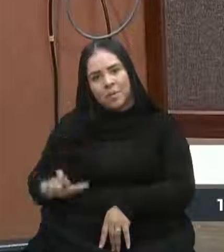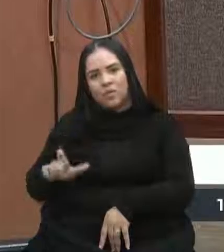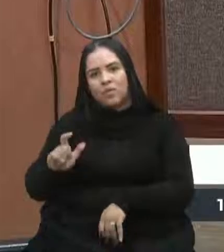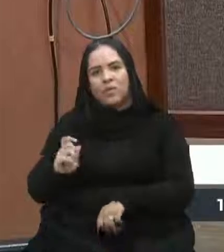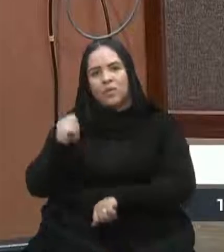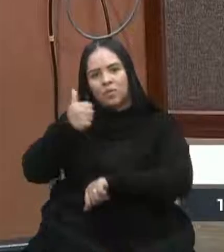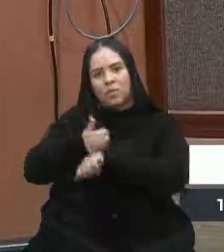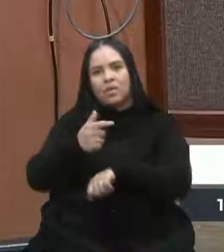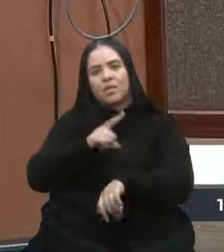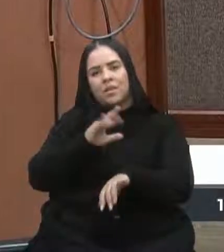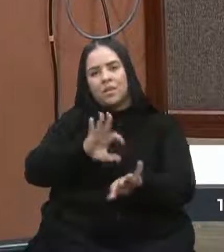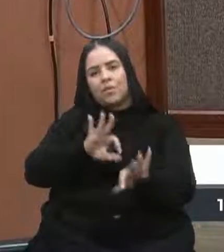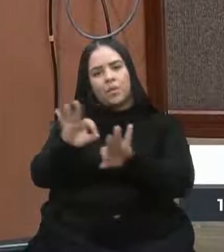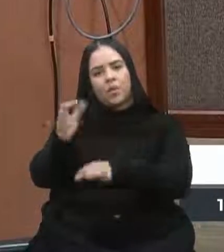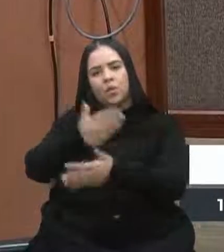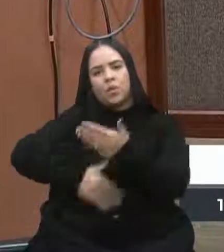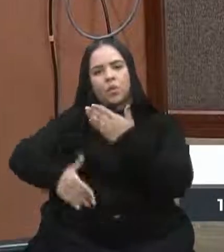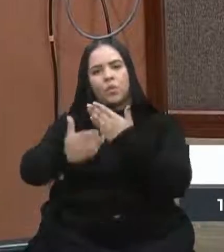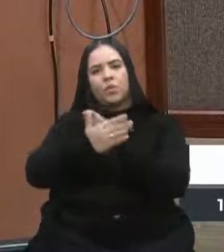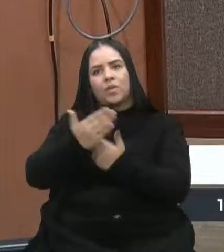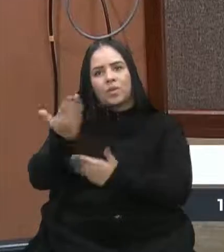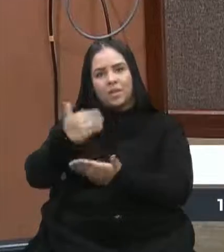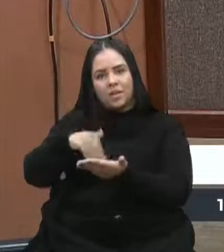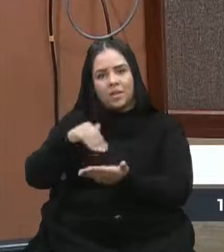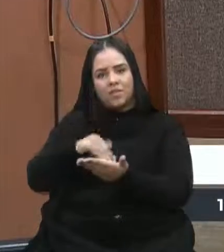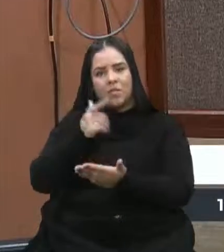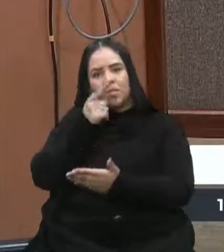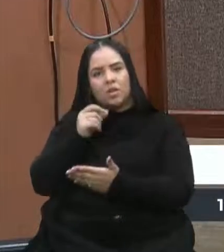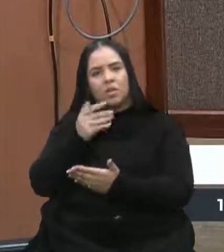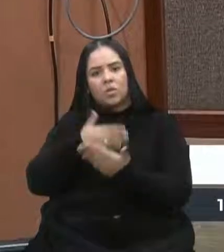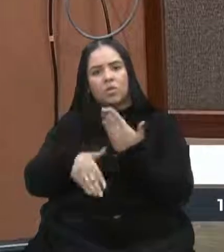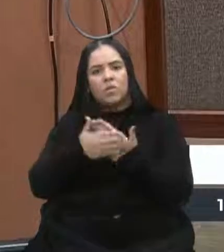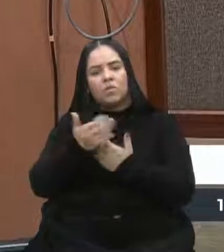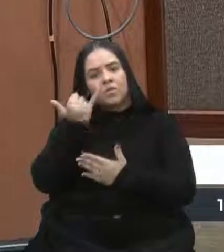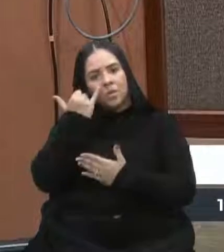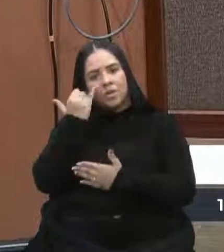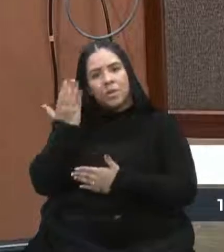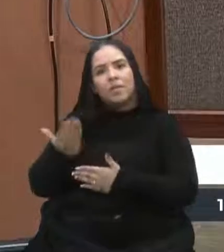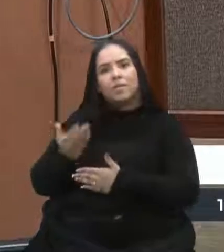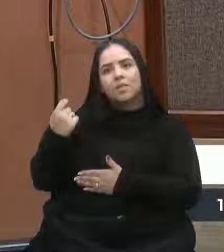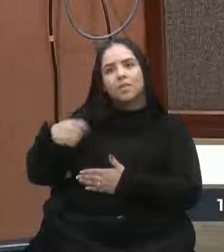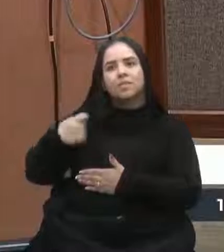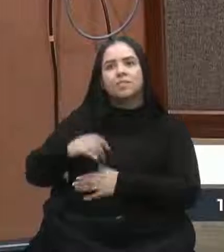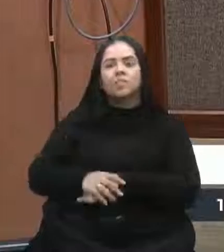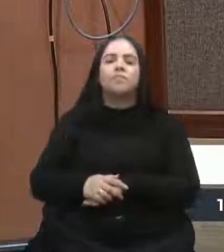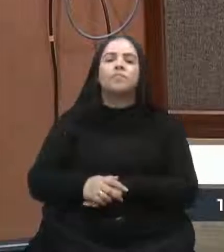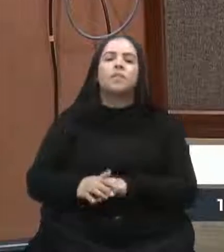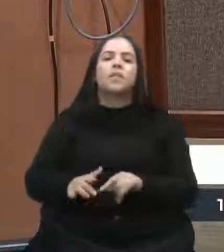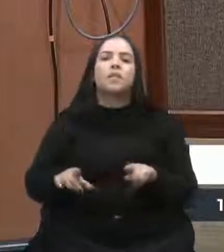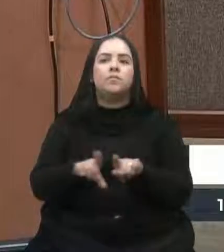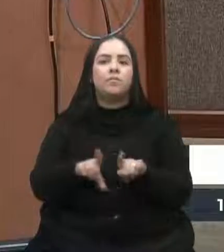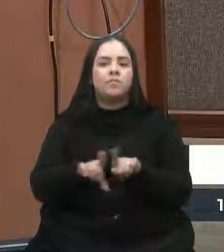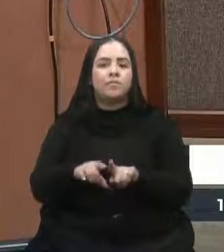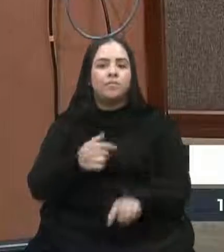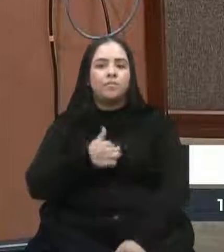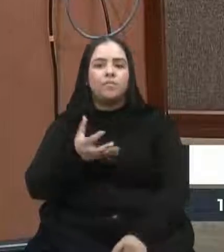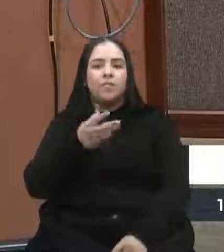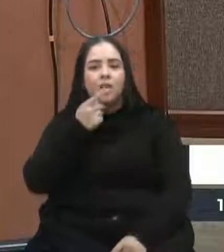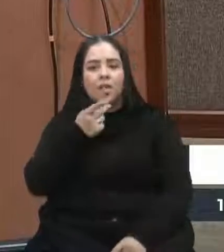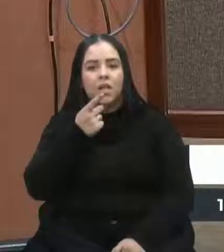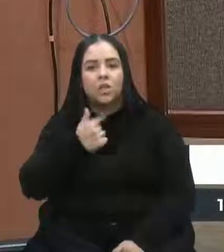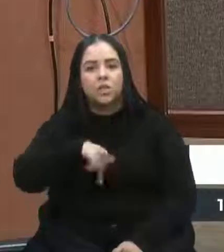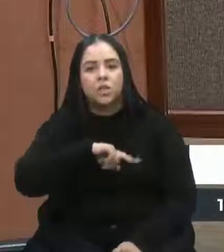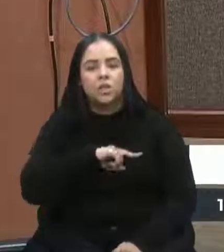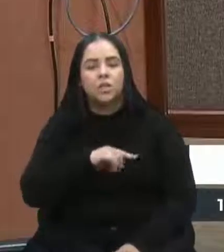e que tem esse acompanhamento todo na secretaria, então vai poder dar todas as informações que eles precisam. E uma outra coisa só que eu queria falar sobre também a nossa